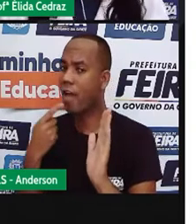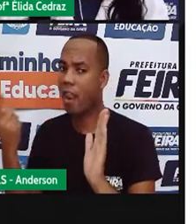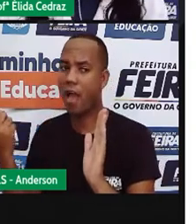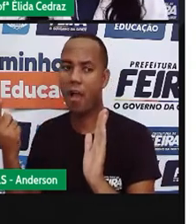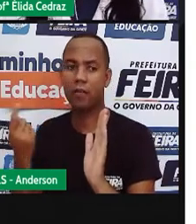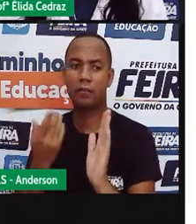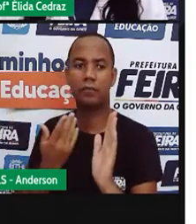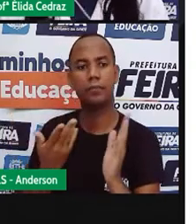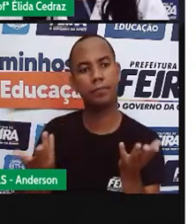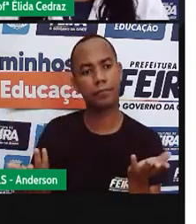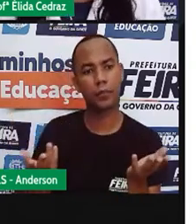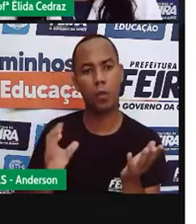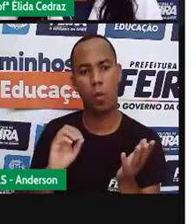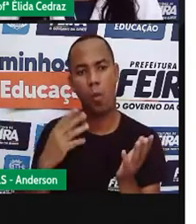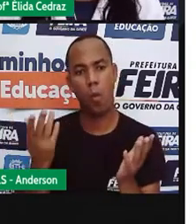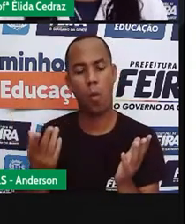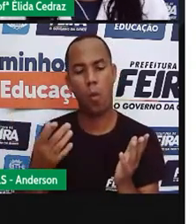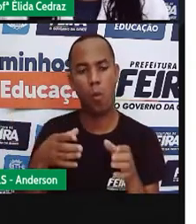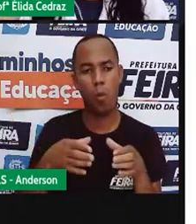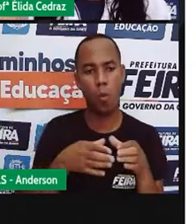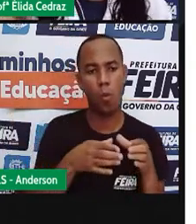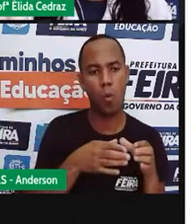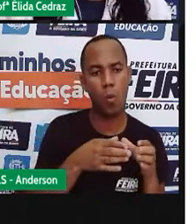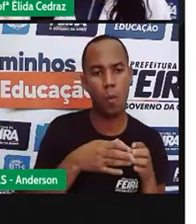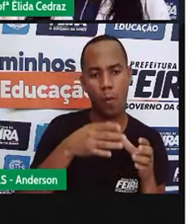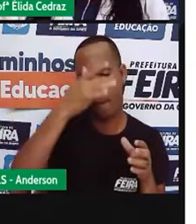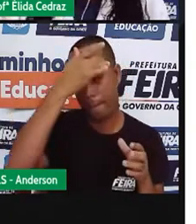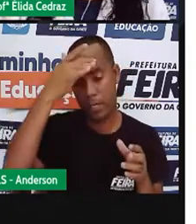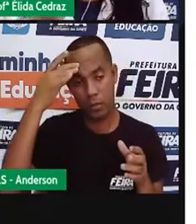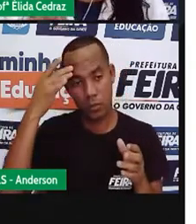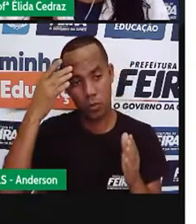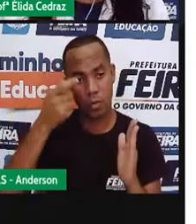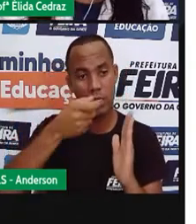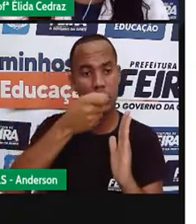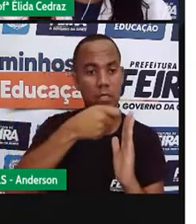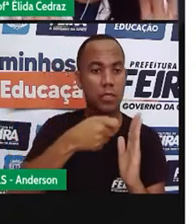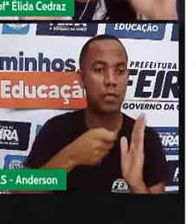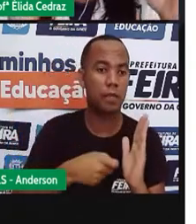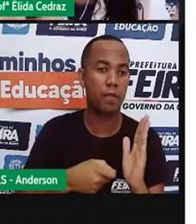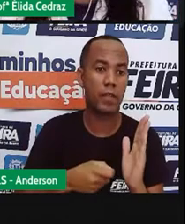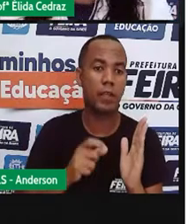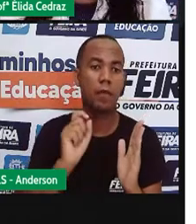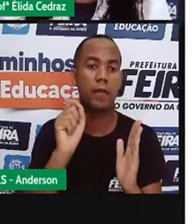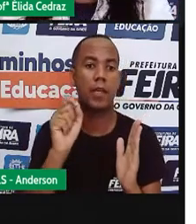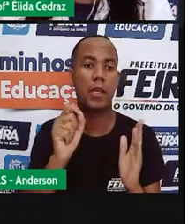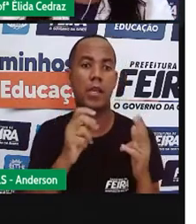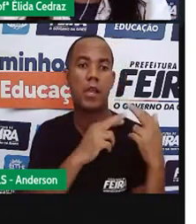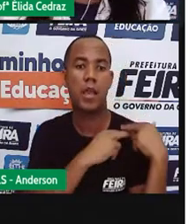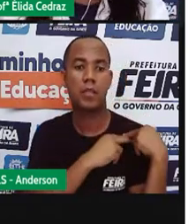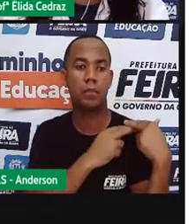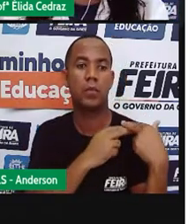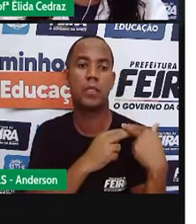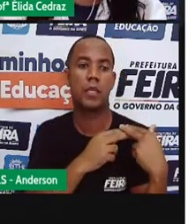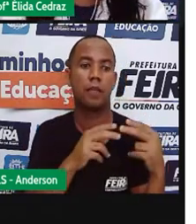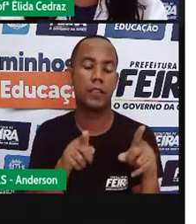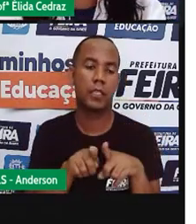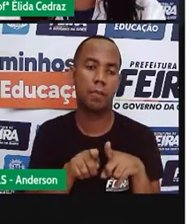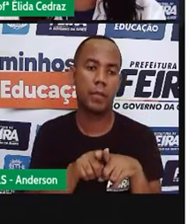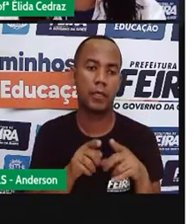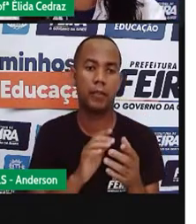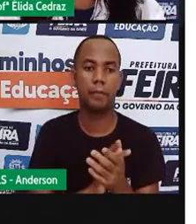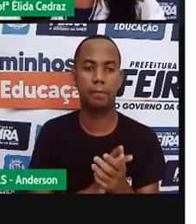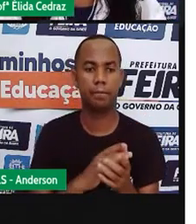com o escritor, com o jornal. O jornal, embaixo da entrevista, da notícia do jornal,